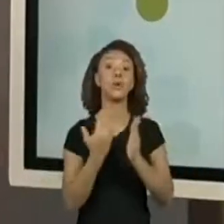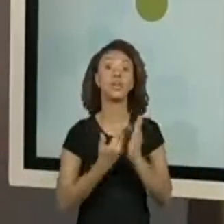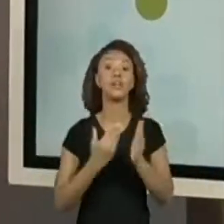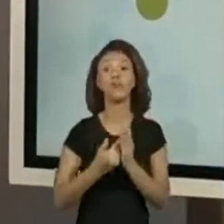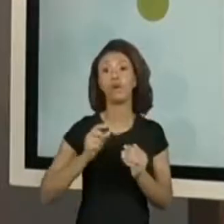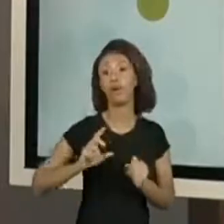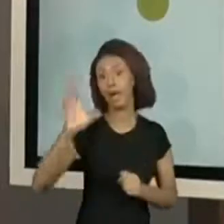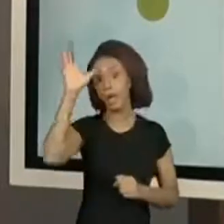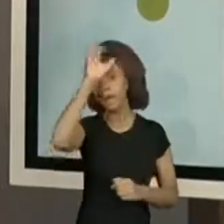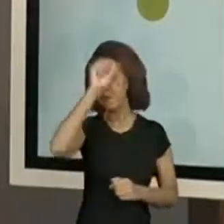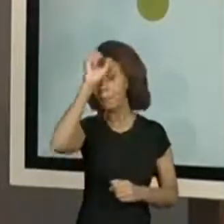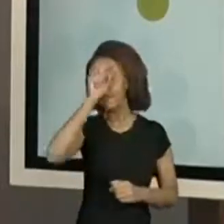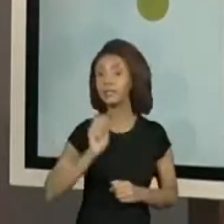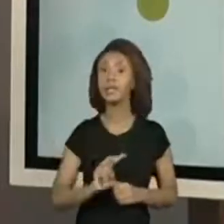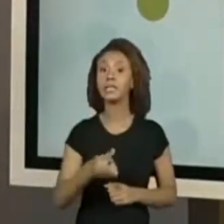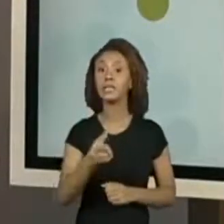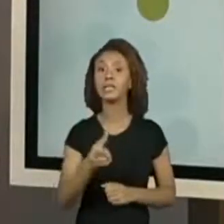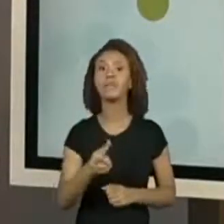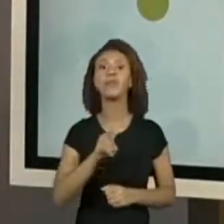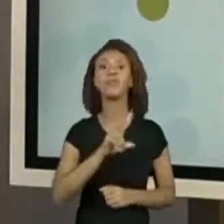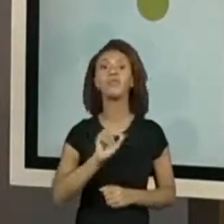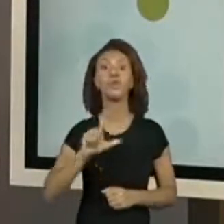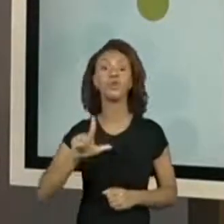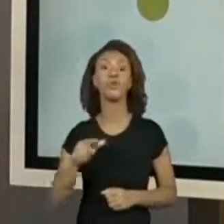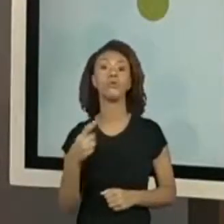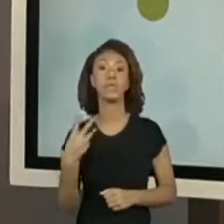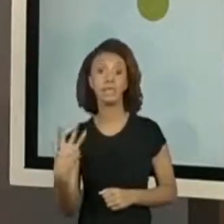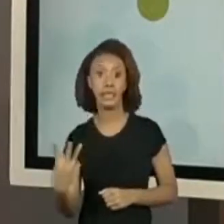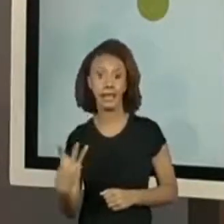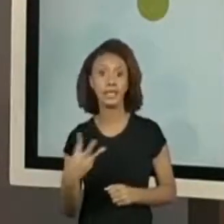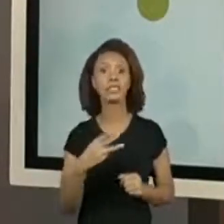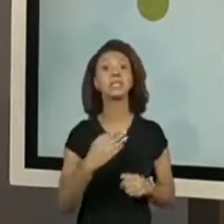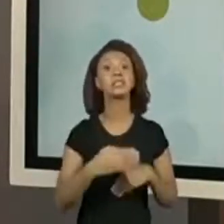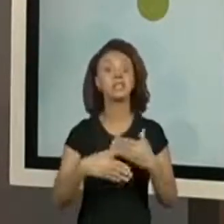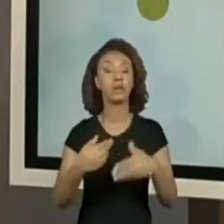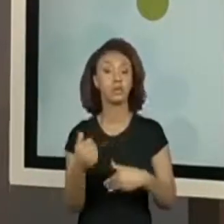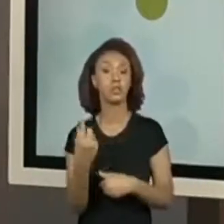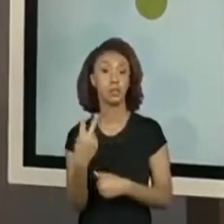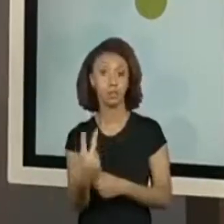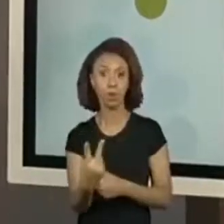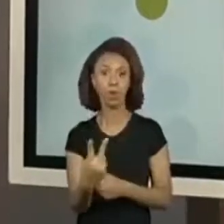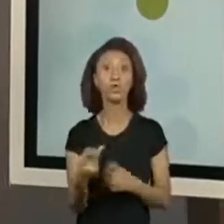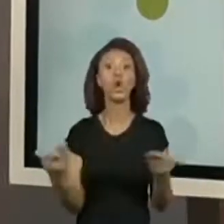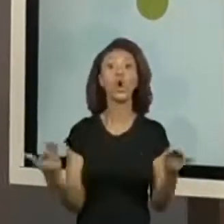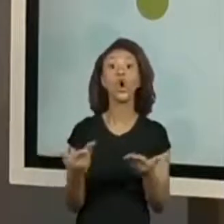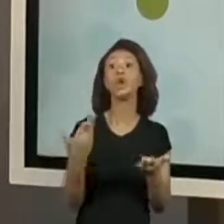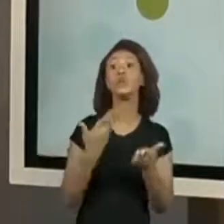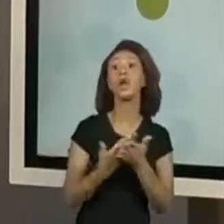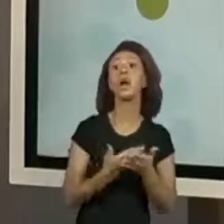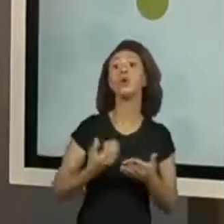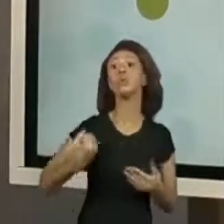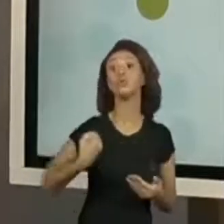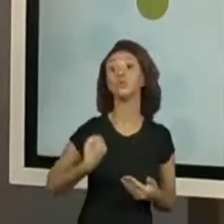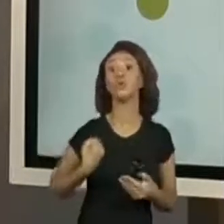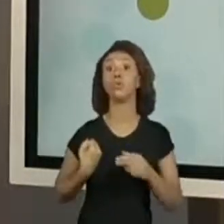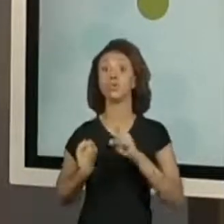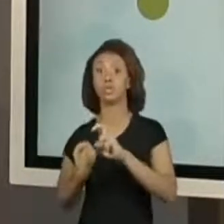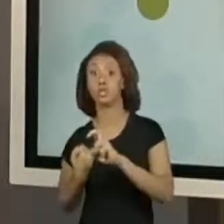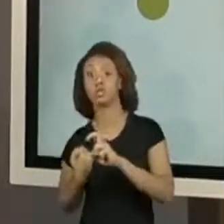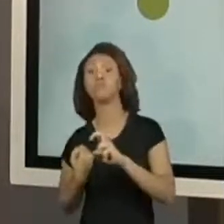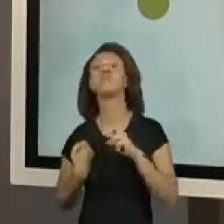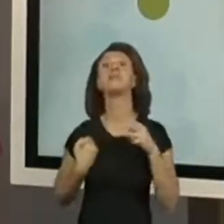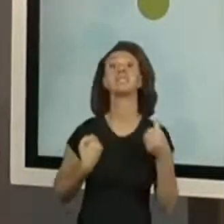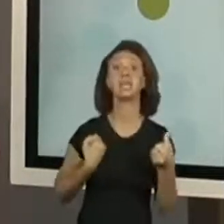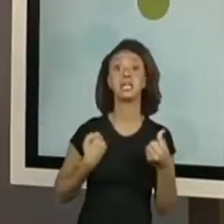volume 3, a sequência 2 e hoje vamos para as aulas 5 e 6. Tem o